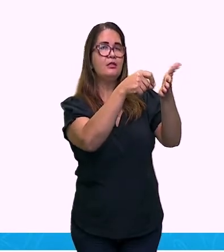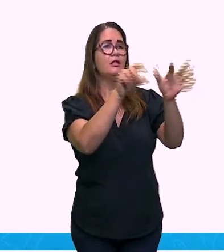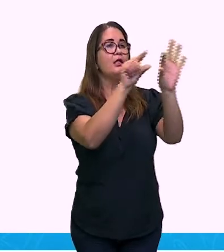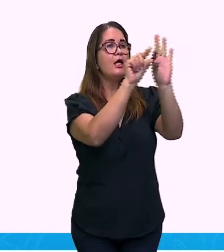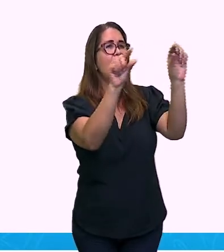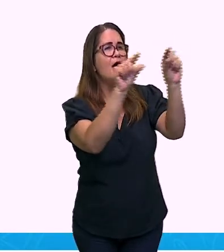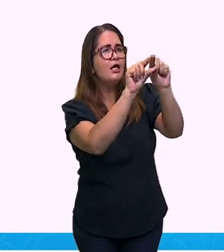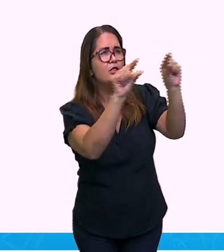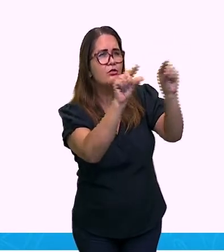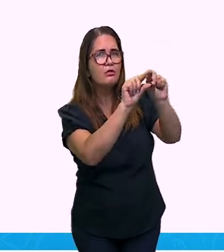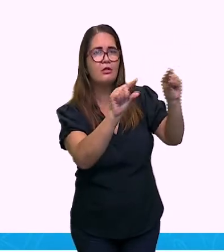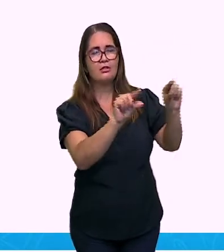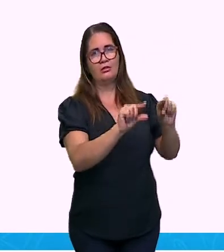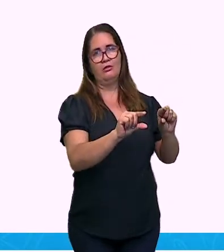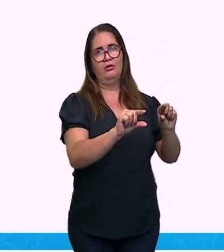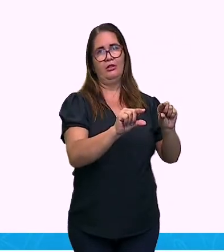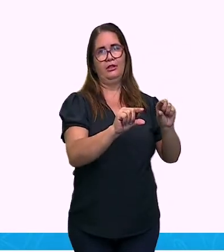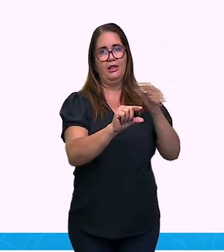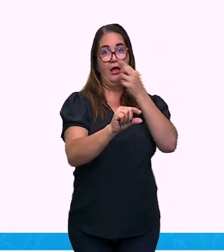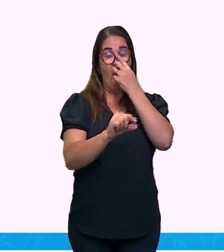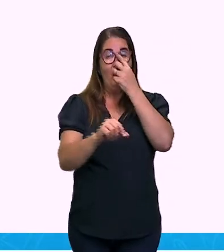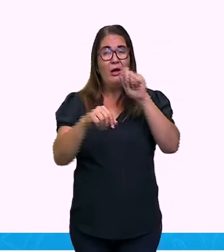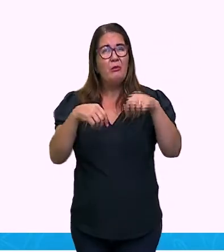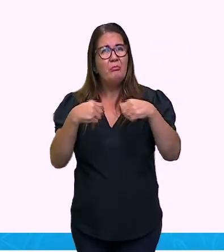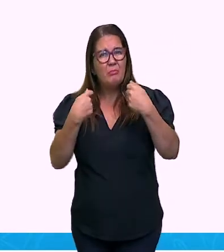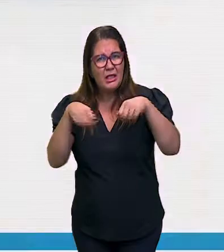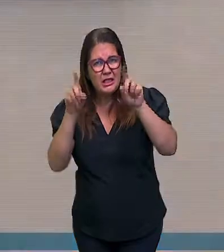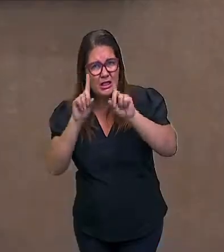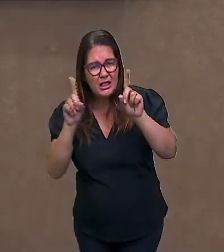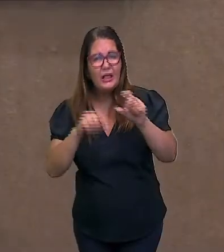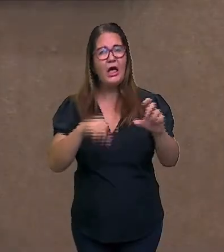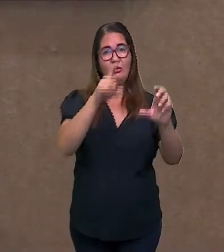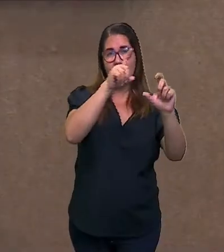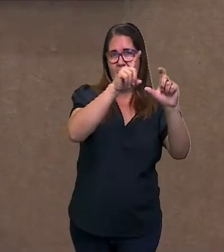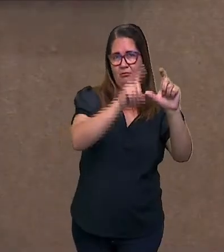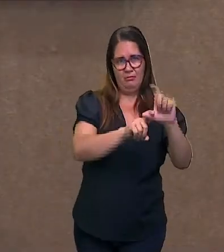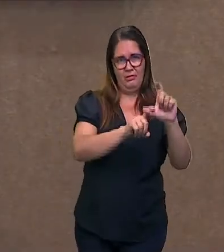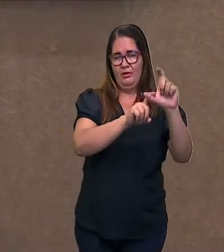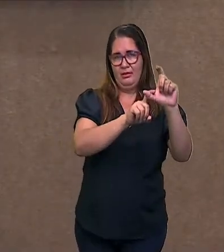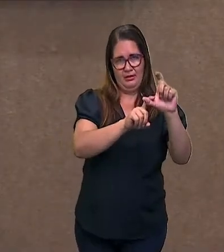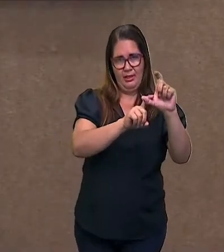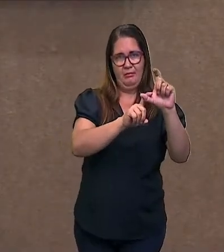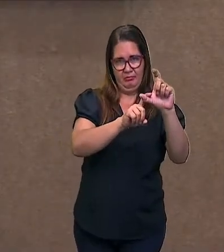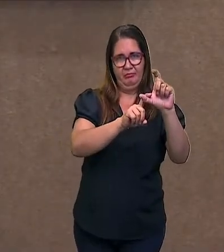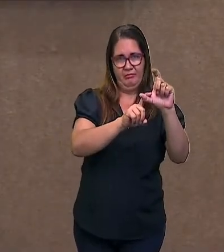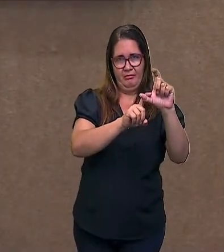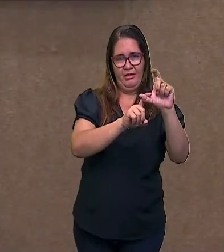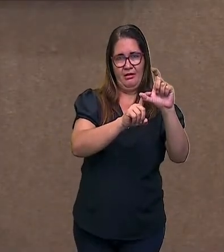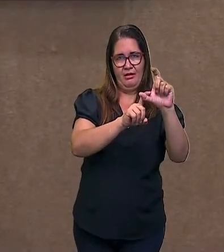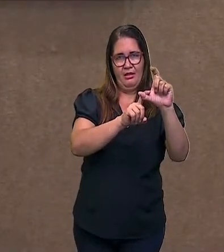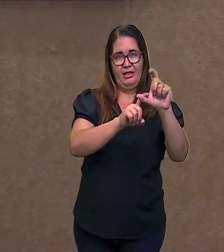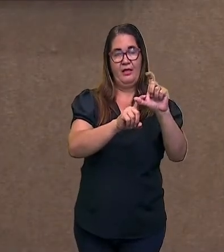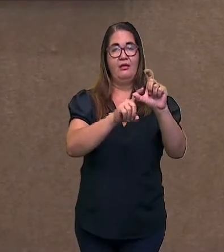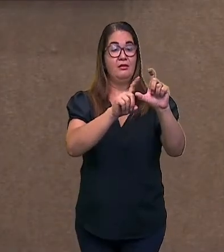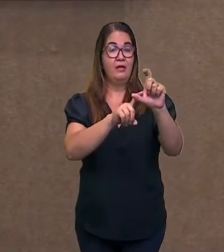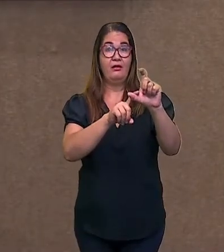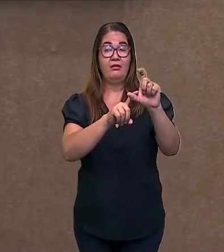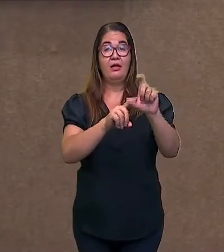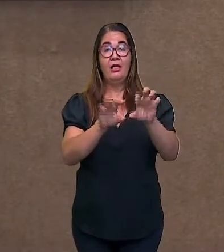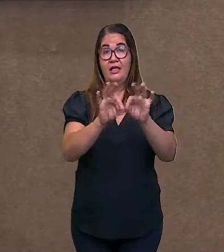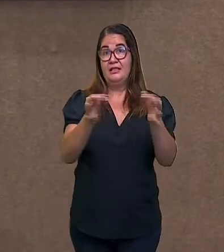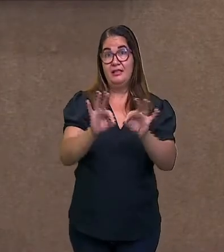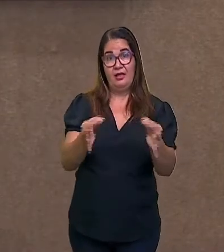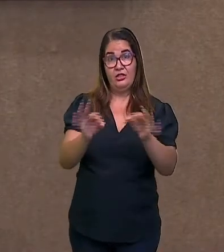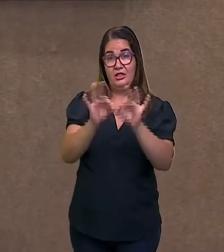Elas não têm uma dependência sintática. Como assim, professora? É a mesma coisa de eu